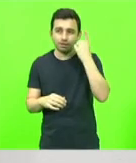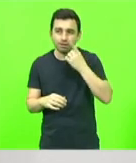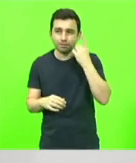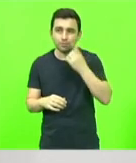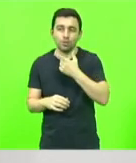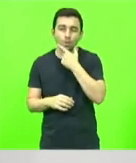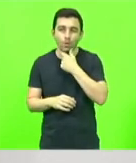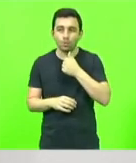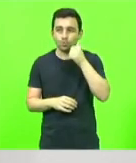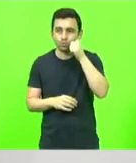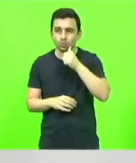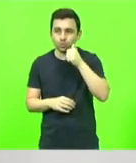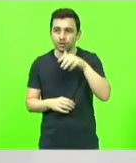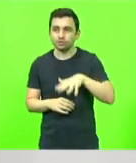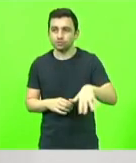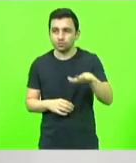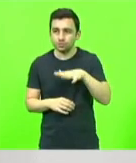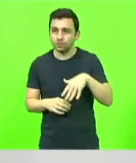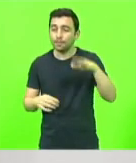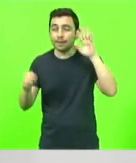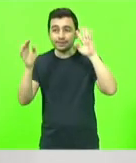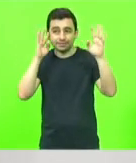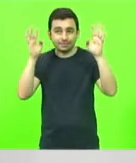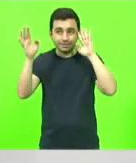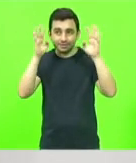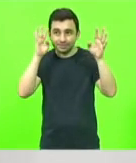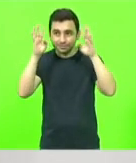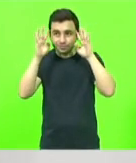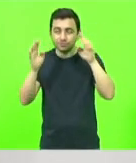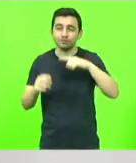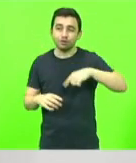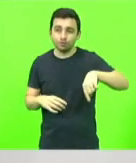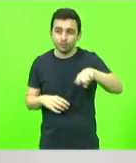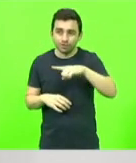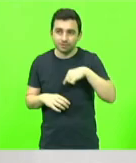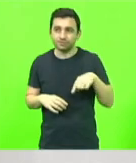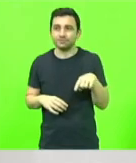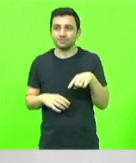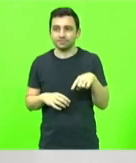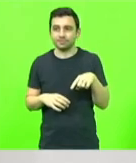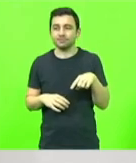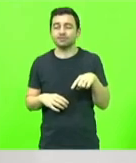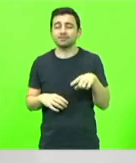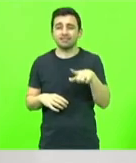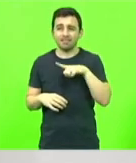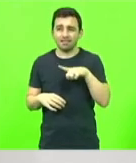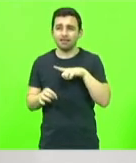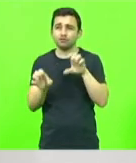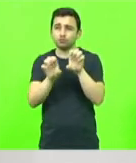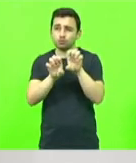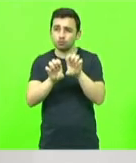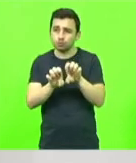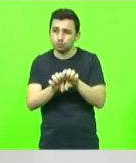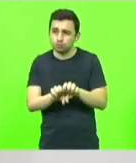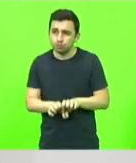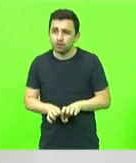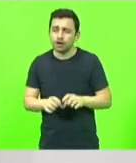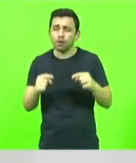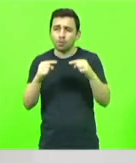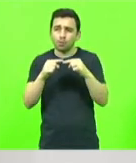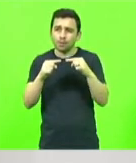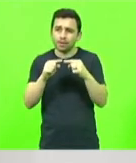o seguinte, vamos pensar que enquanto nós estamos aqui, tendo a infraestrutura adequada para o nosso